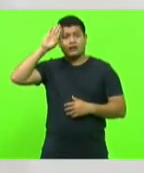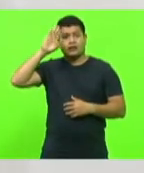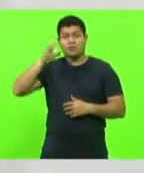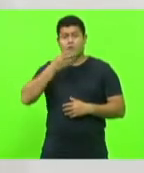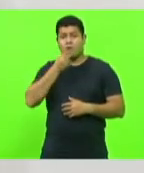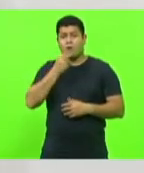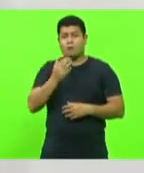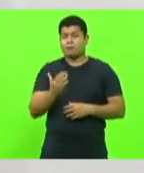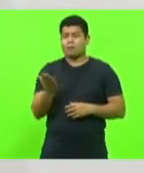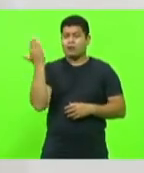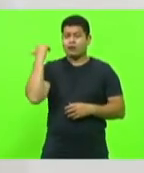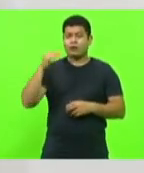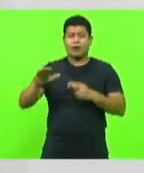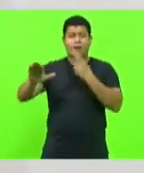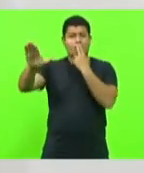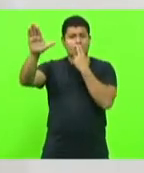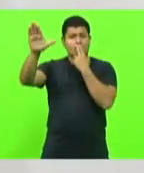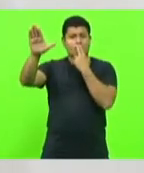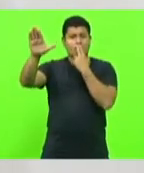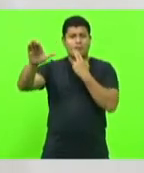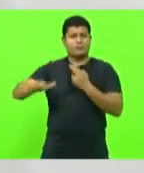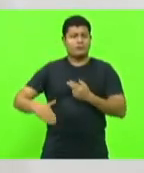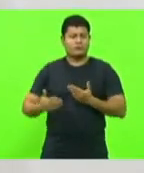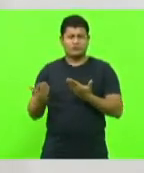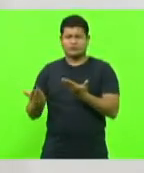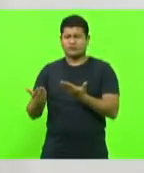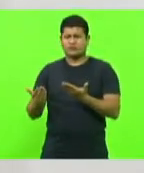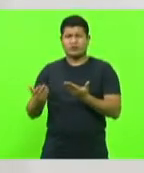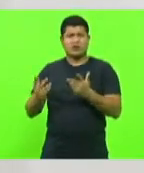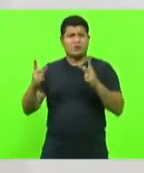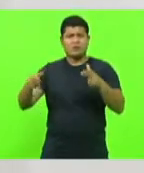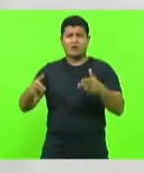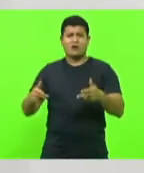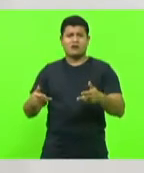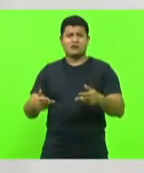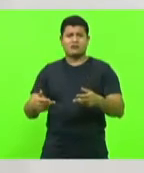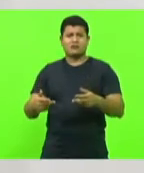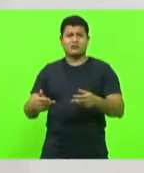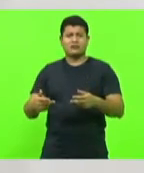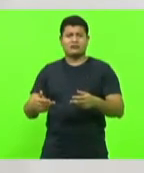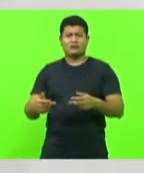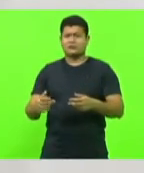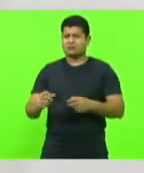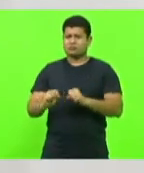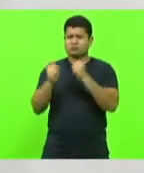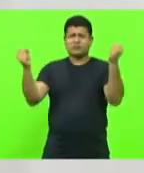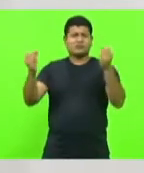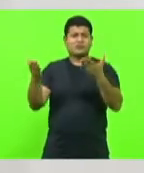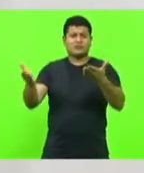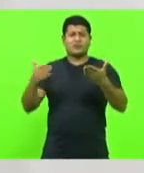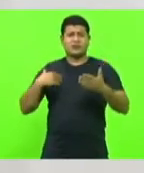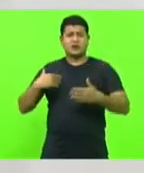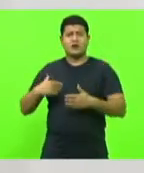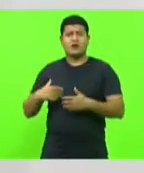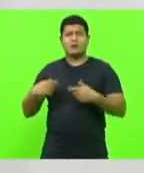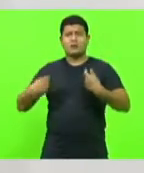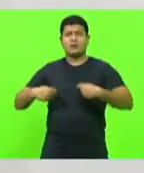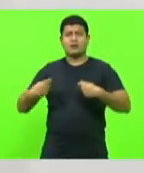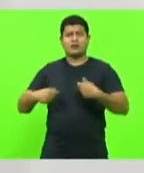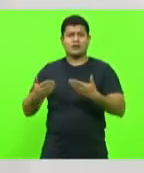durante o nazismo olha que absurdo lealdade e obediência